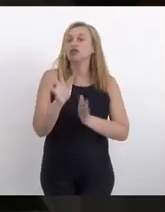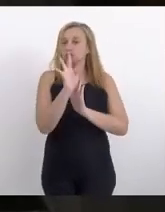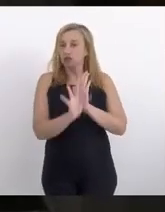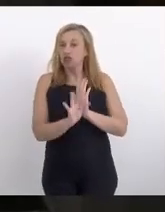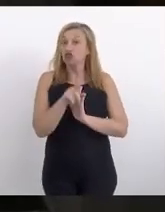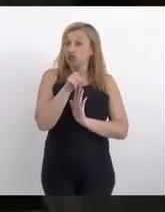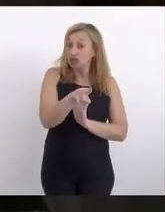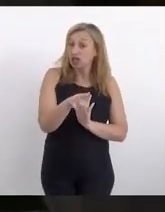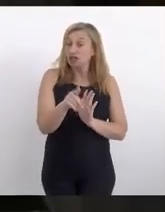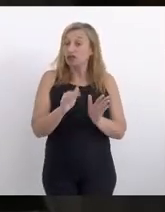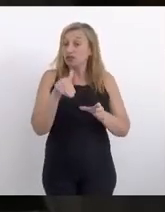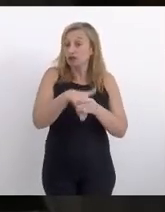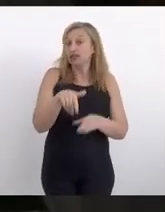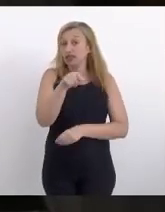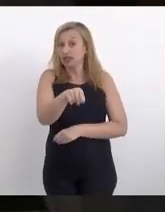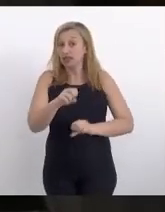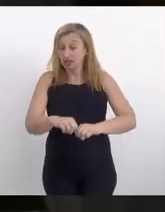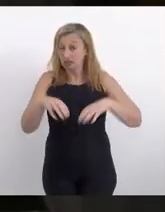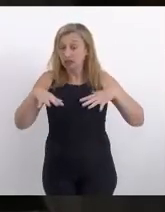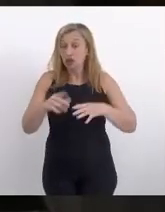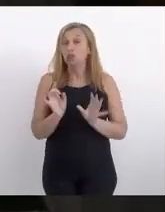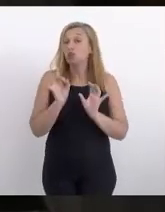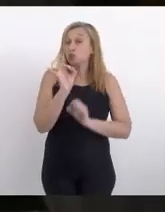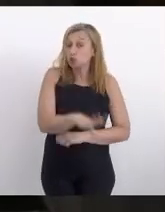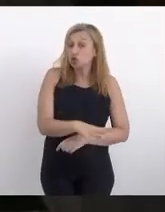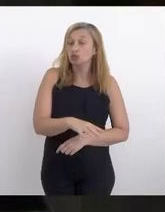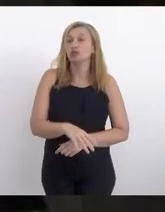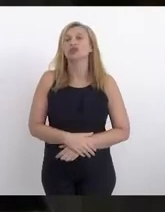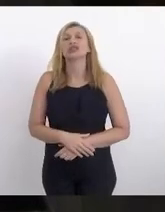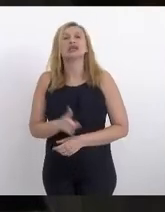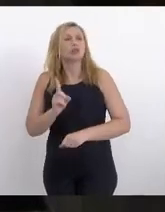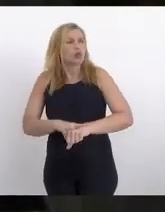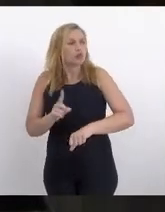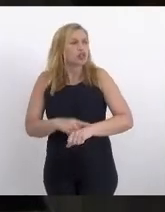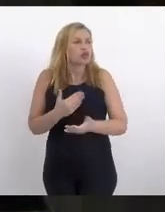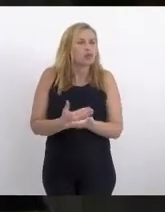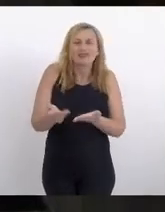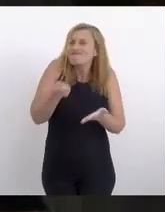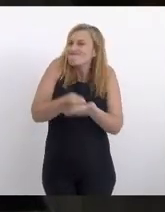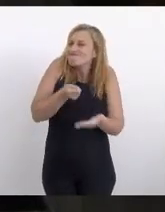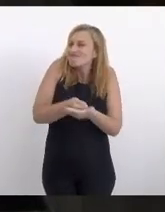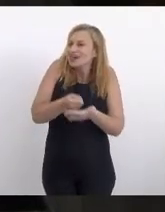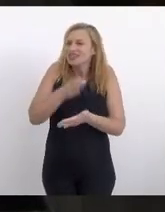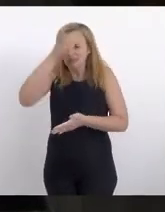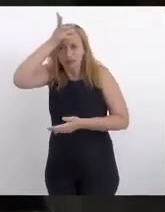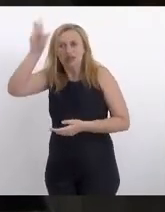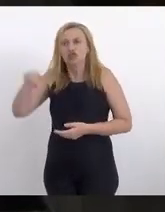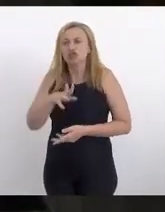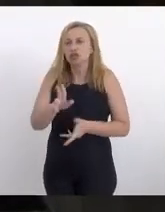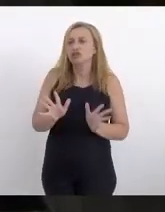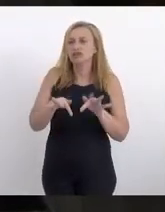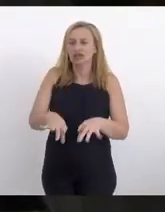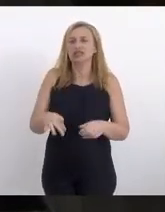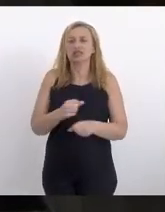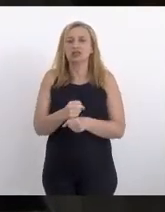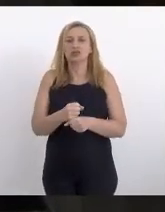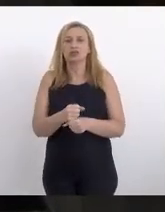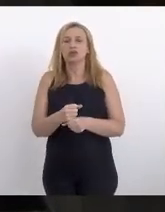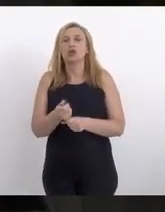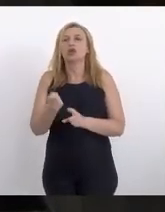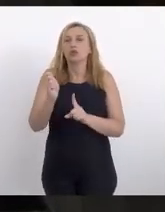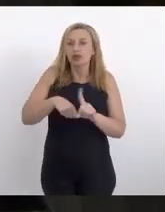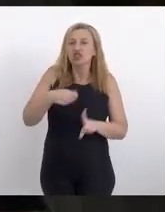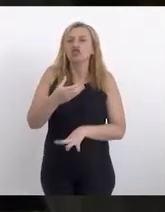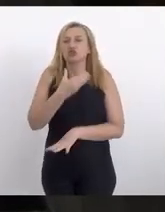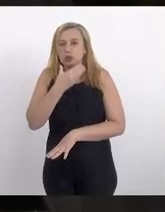qual ele foi votado aqui na Assembleia. E, por último, é hora de começar a cobrar, deputada Tia Júlia, vamos terminando o mês de dezembro, nas